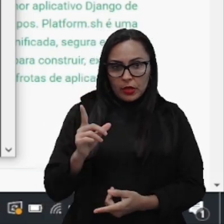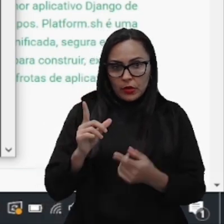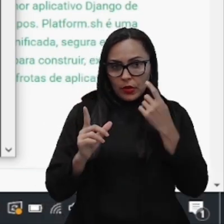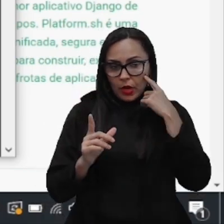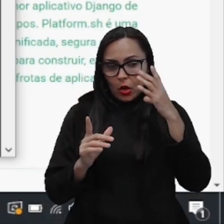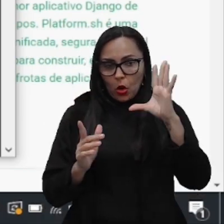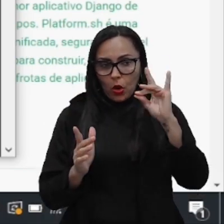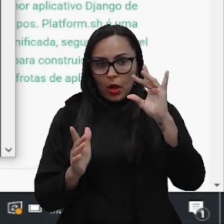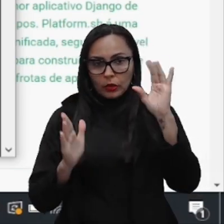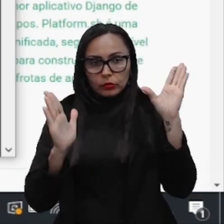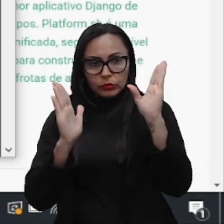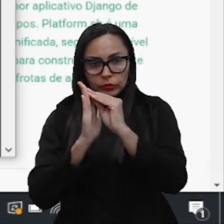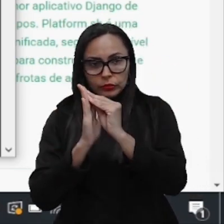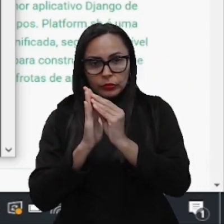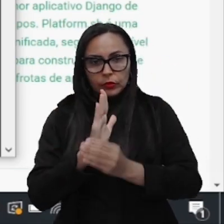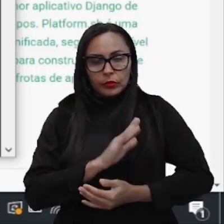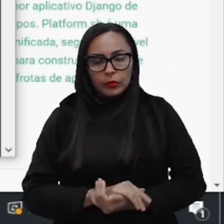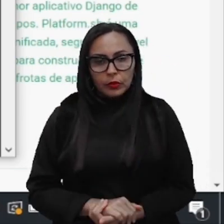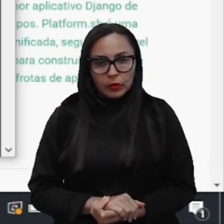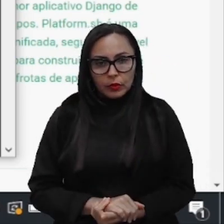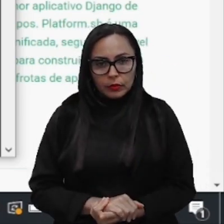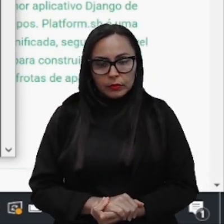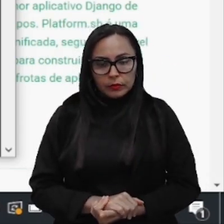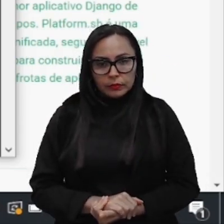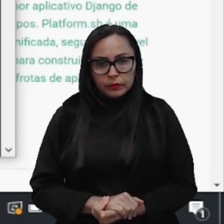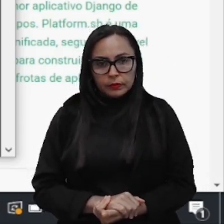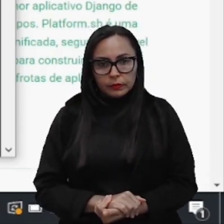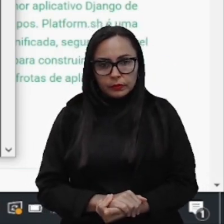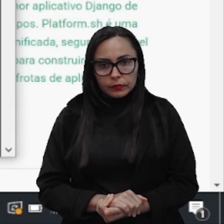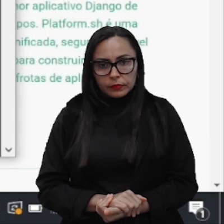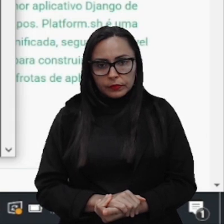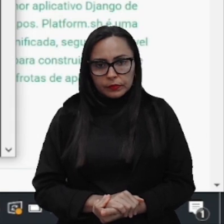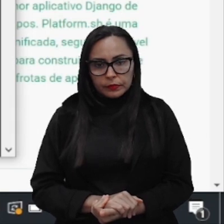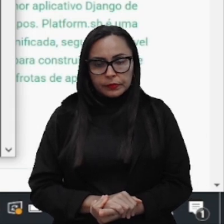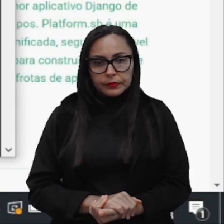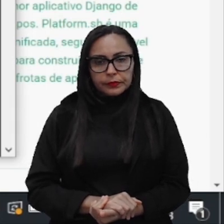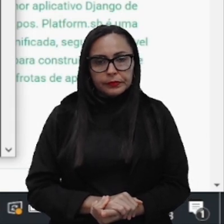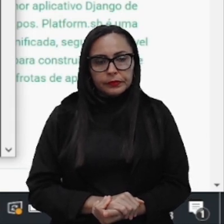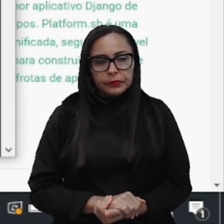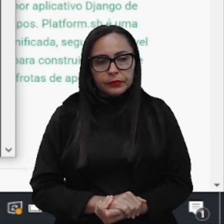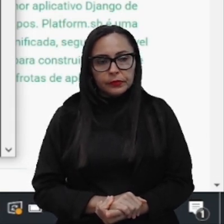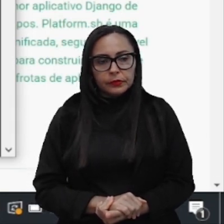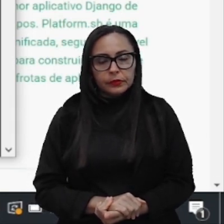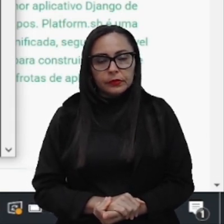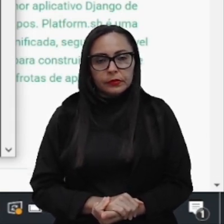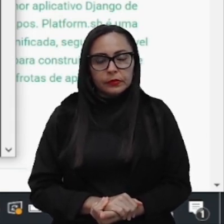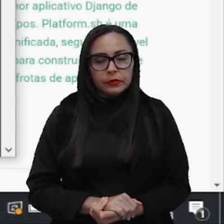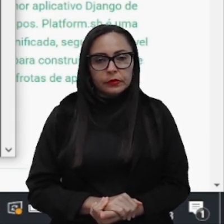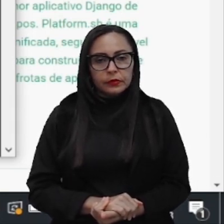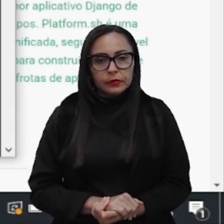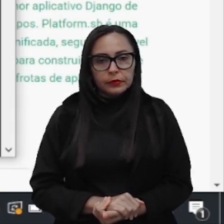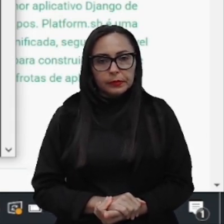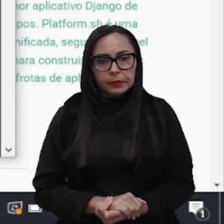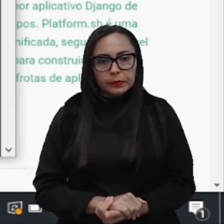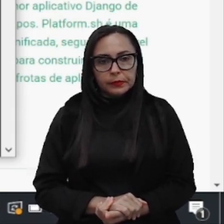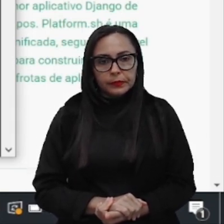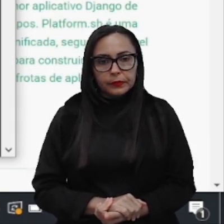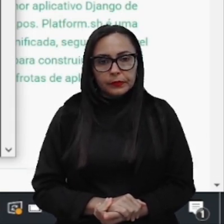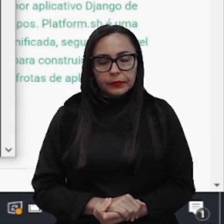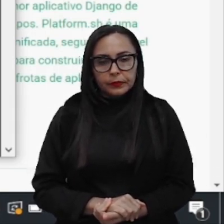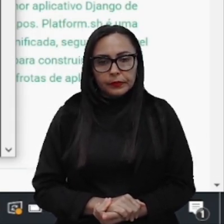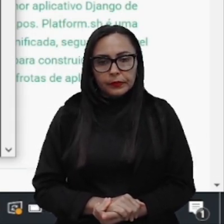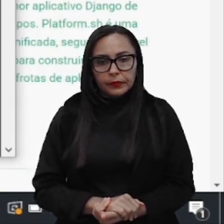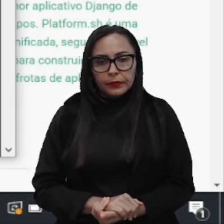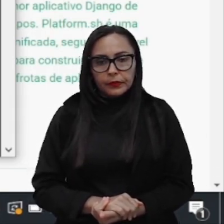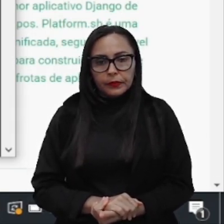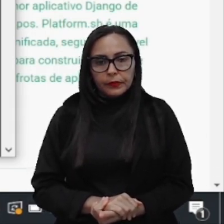coloquei a versão, né, do que ele ofereceu aí, né, a versão mais recente, LTS, né, que é a versão testada, Tá ok? Um meio dessa